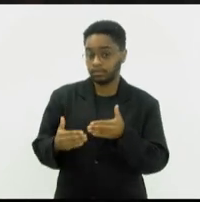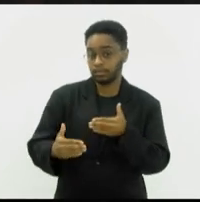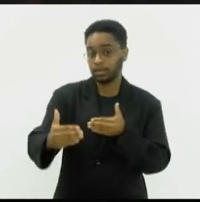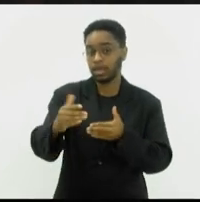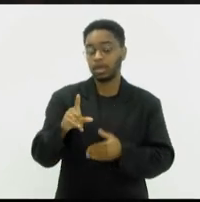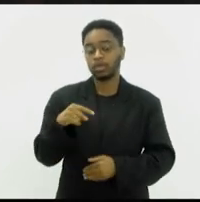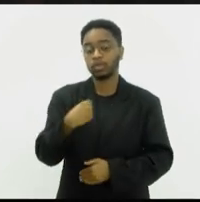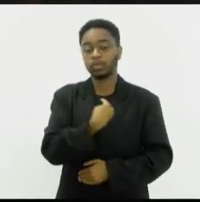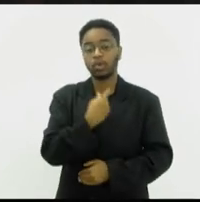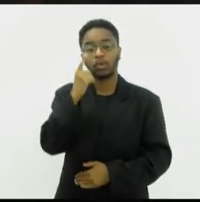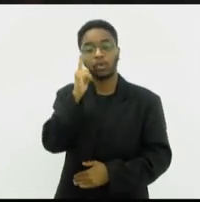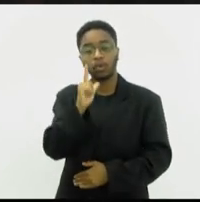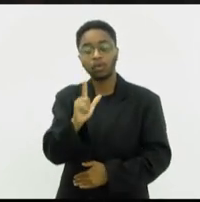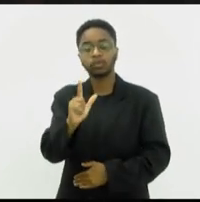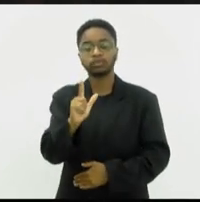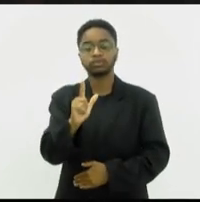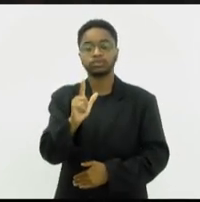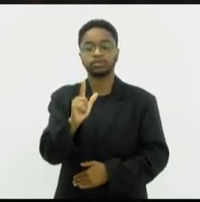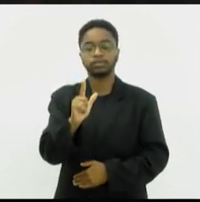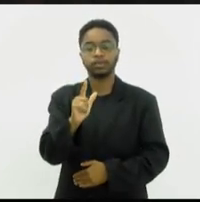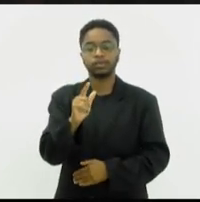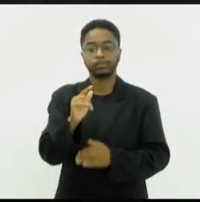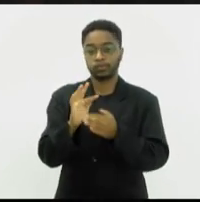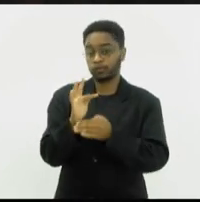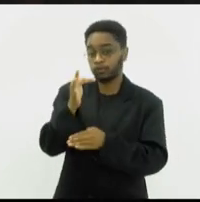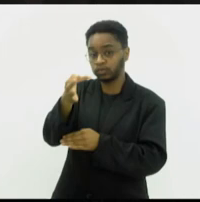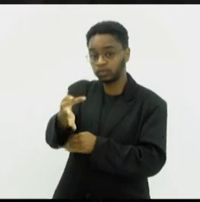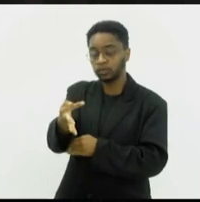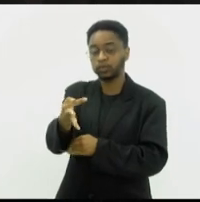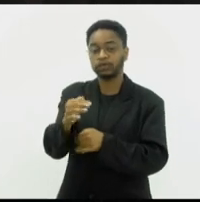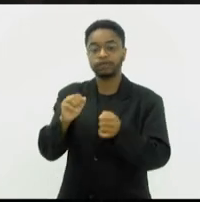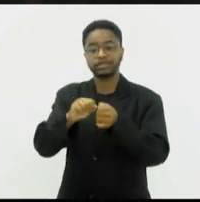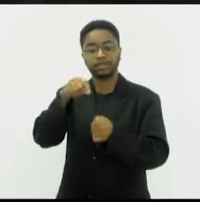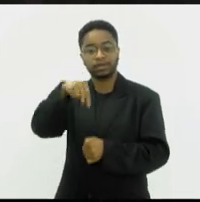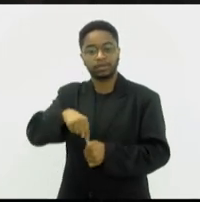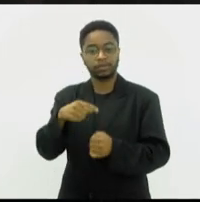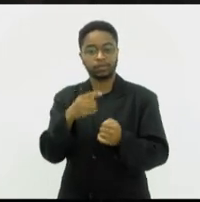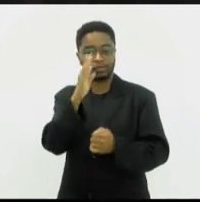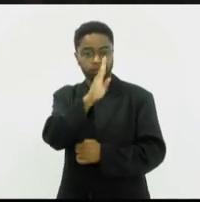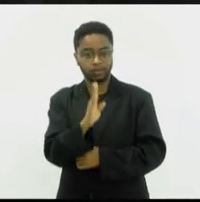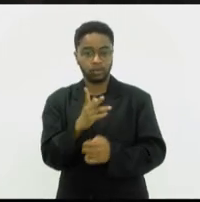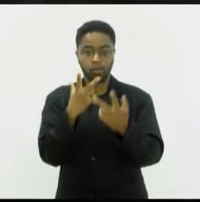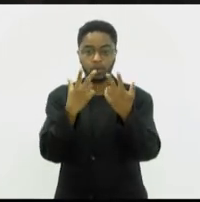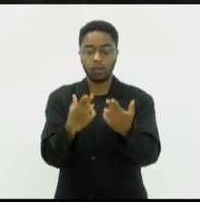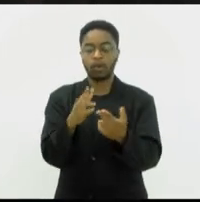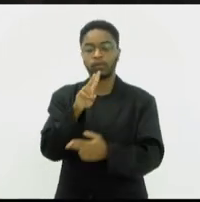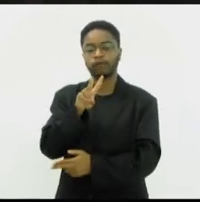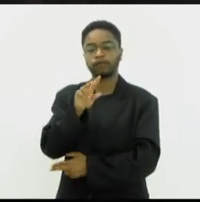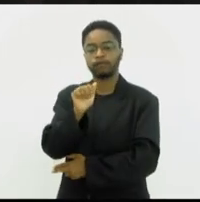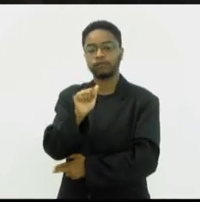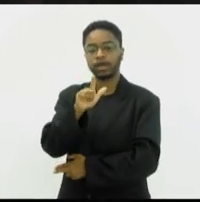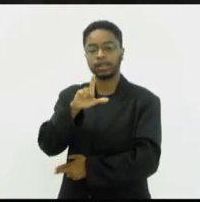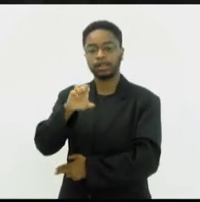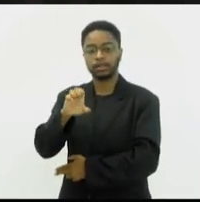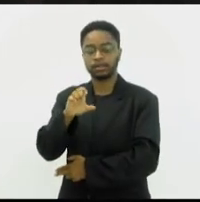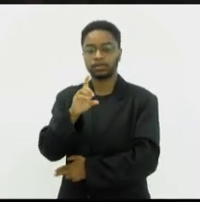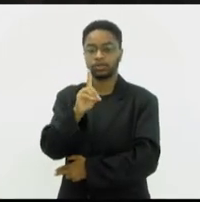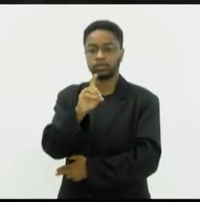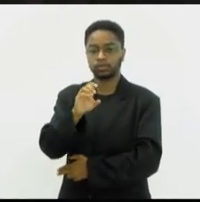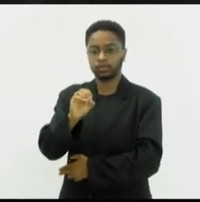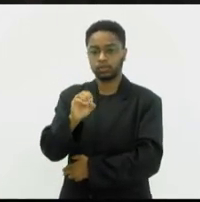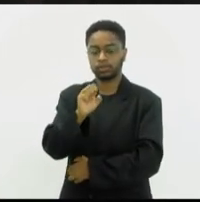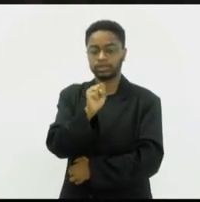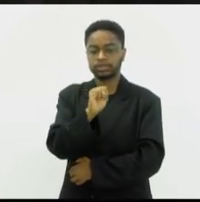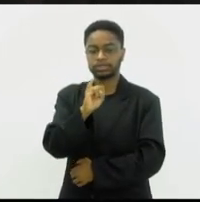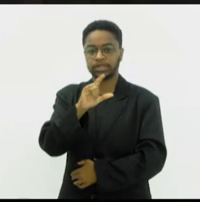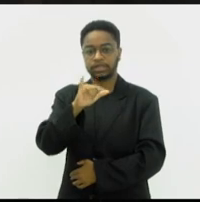Unidos, o Vale do Silício. Não é à toa que a gente vive